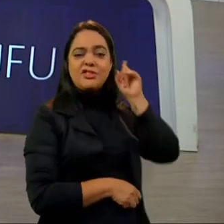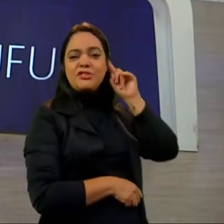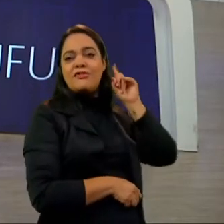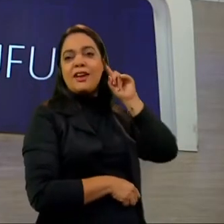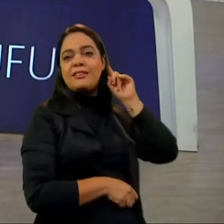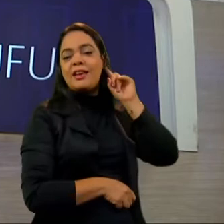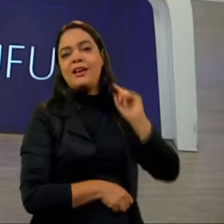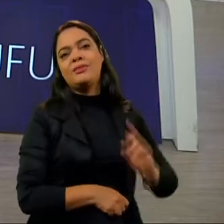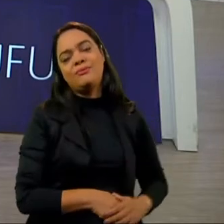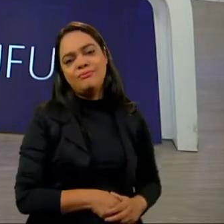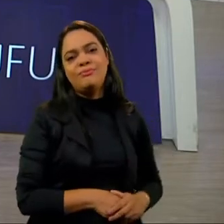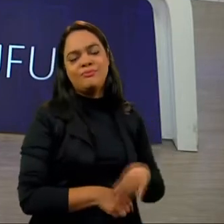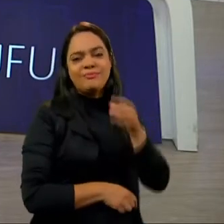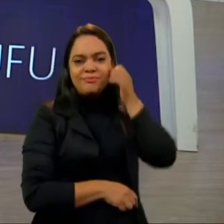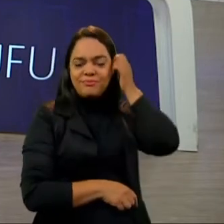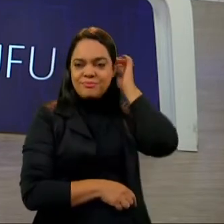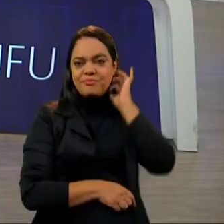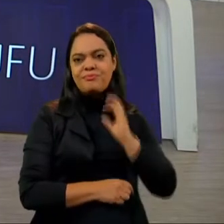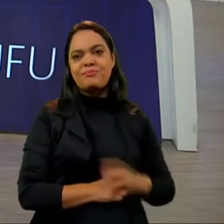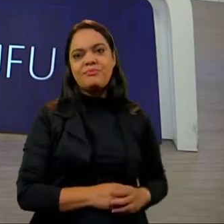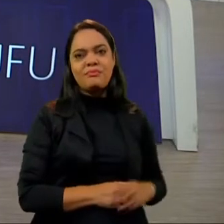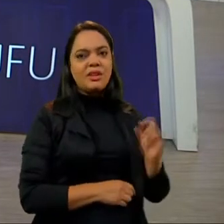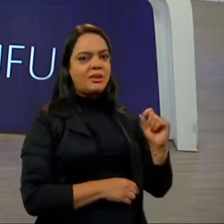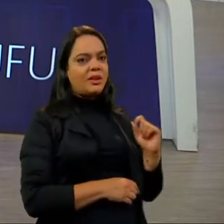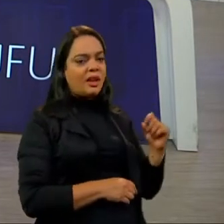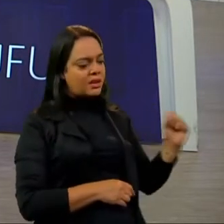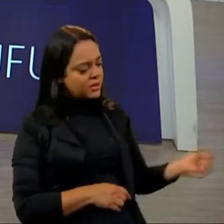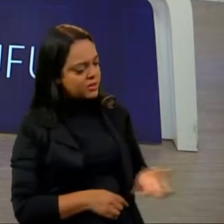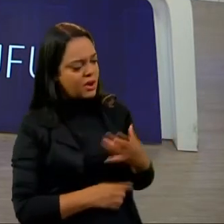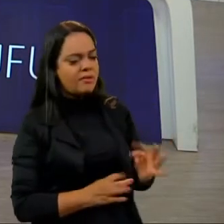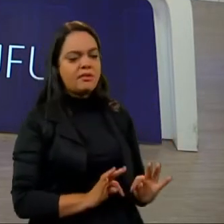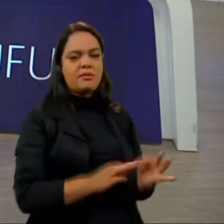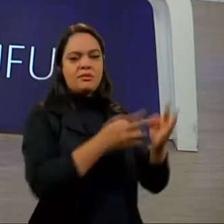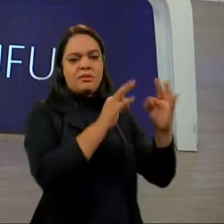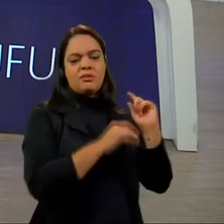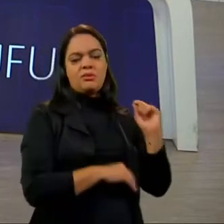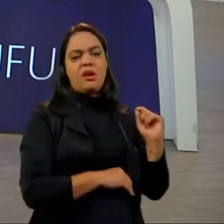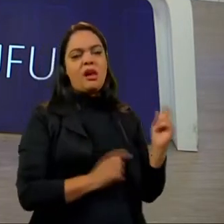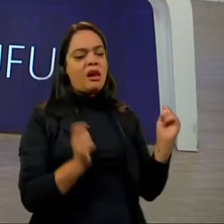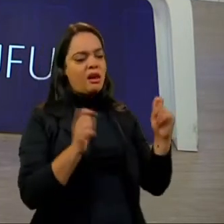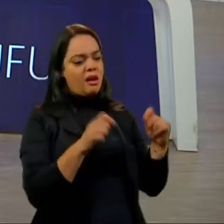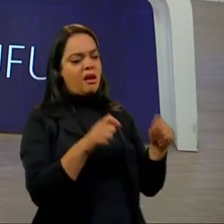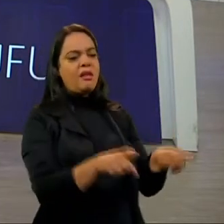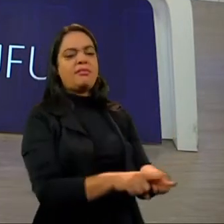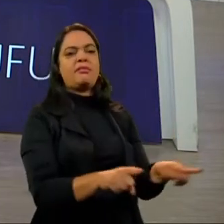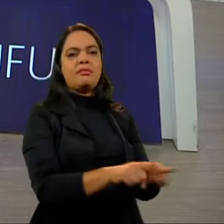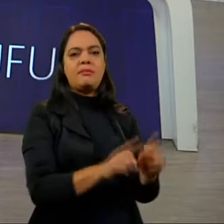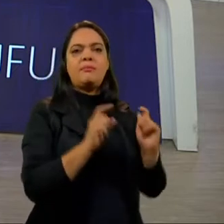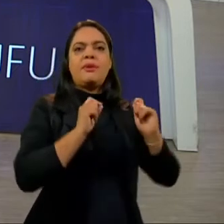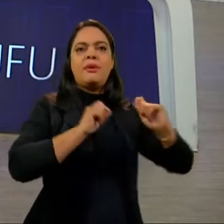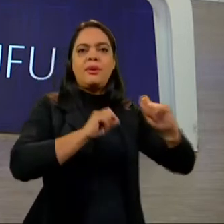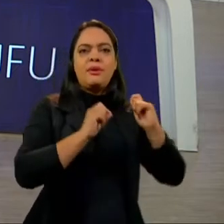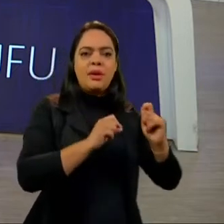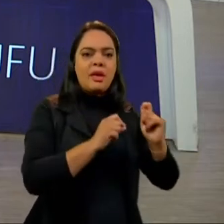verdade. Então, de certa forma, as novas tecnologias estão possibilitando também um aumento da informalidade, sobretudo em